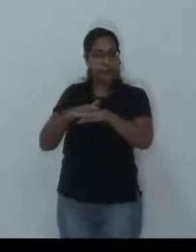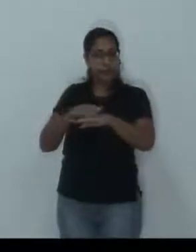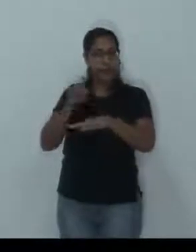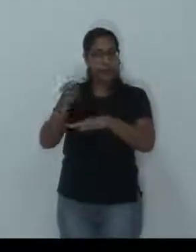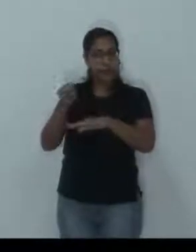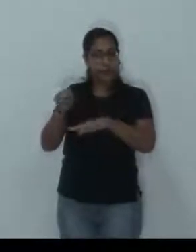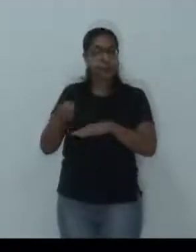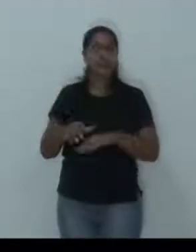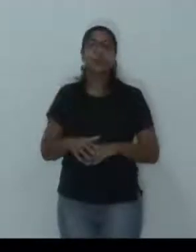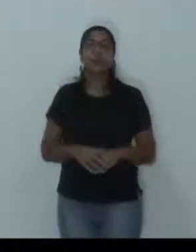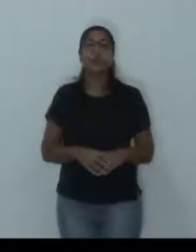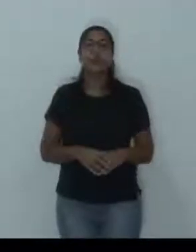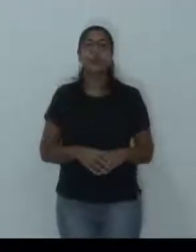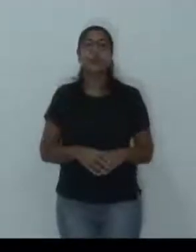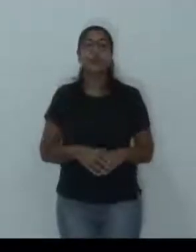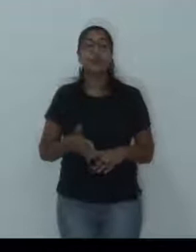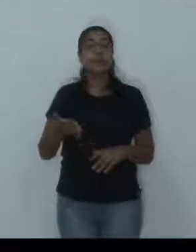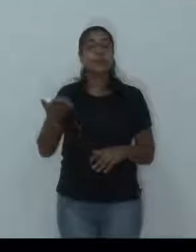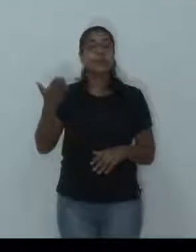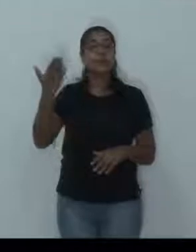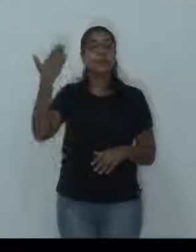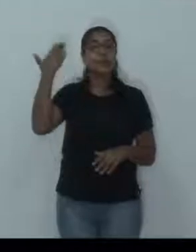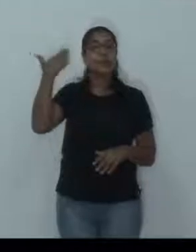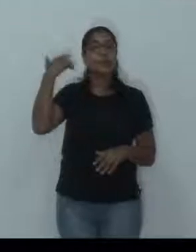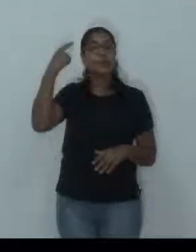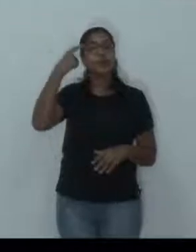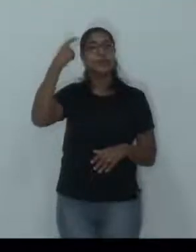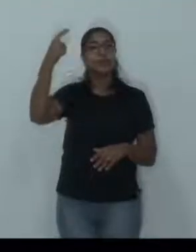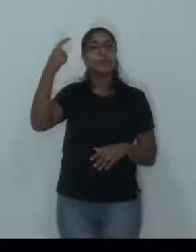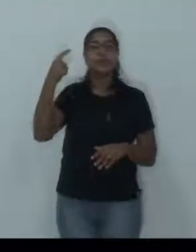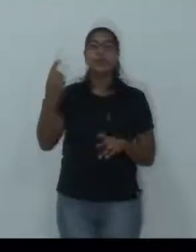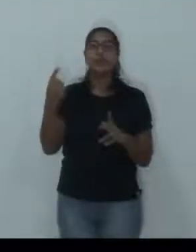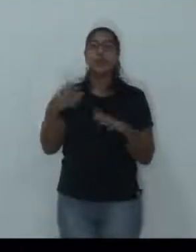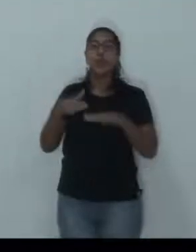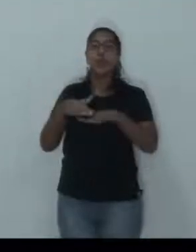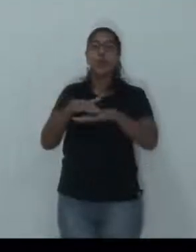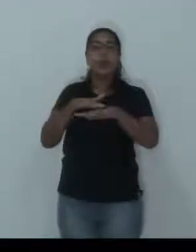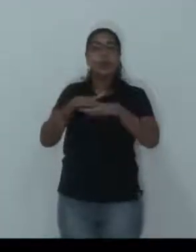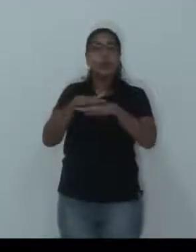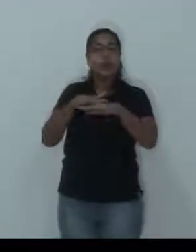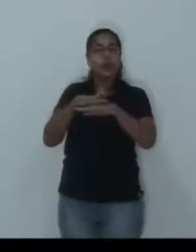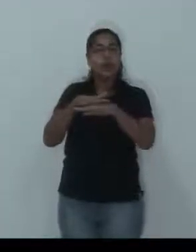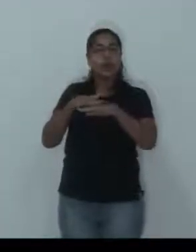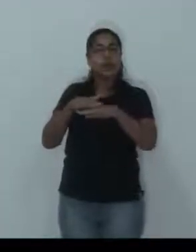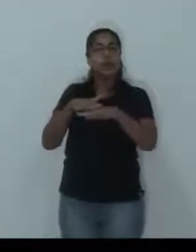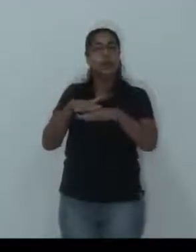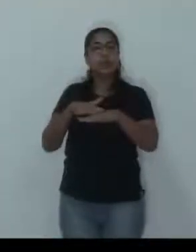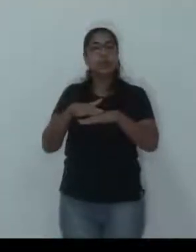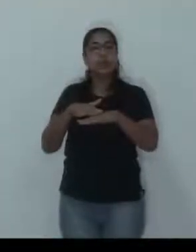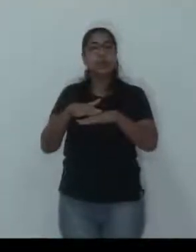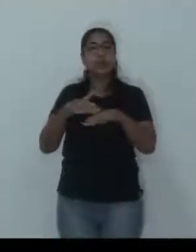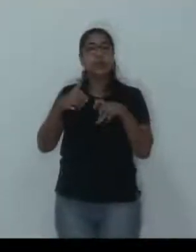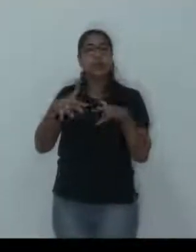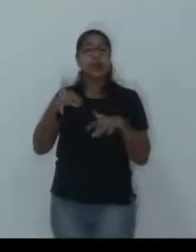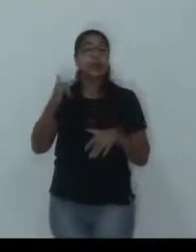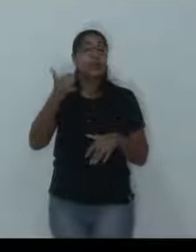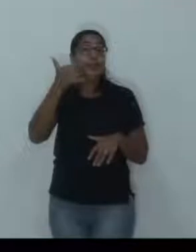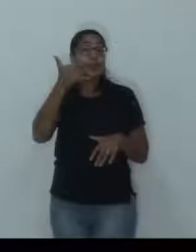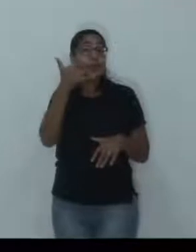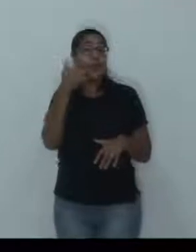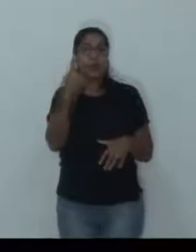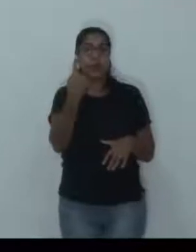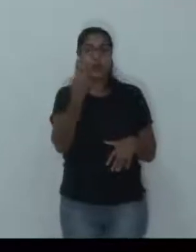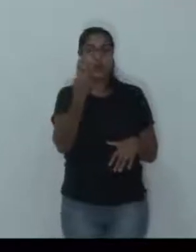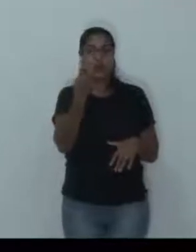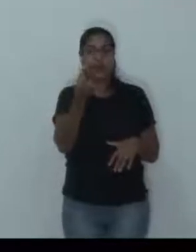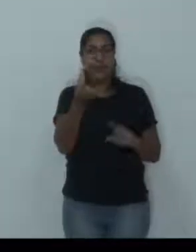que veio. Na época, eu lembro que falamos um pouquinho do telefone 136,